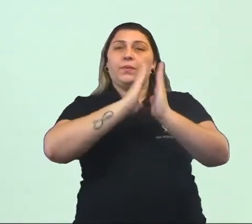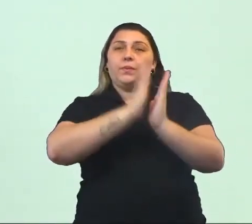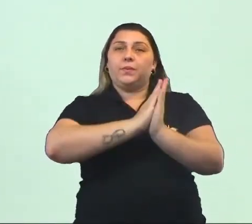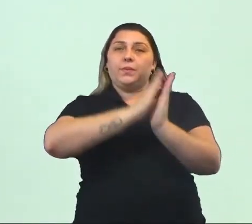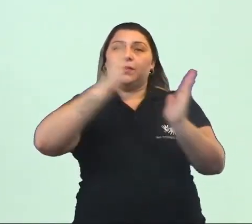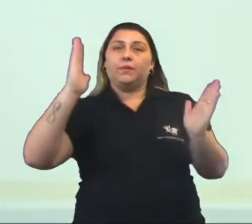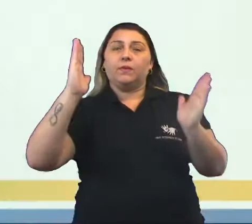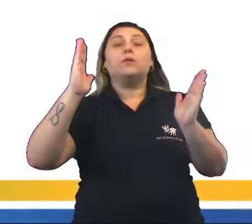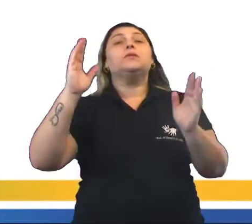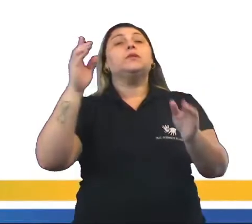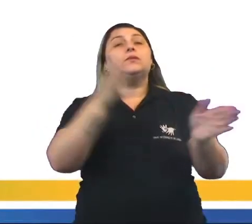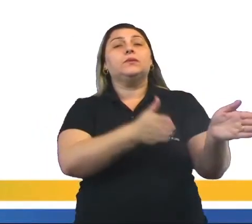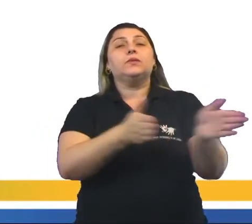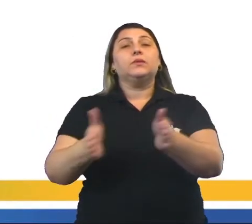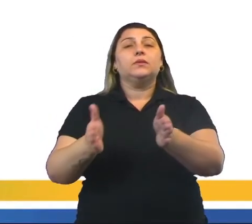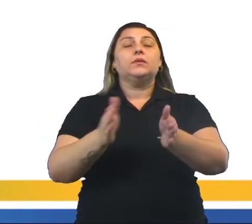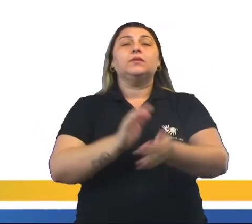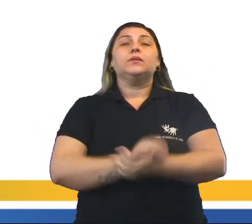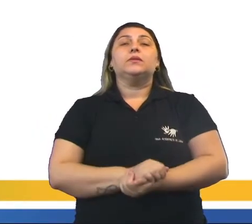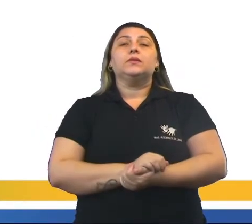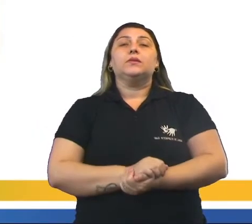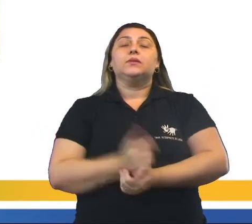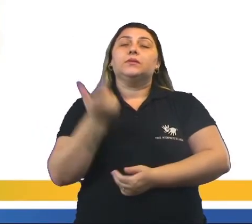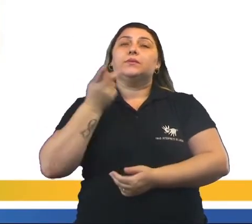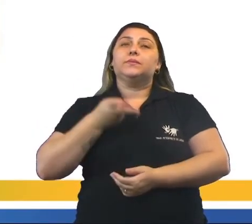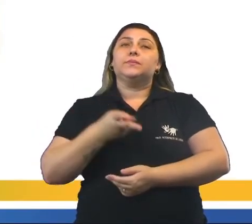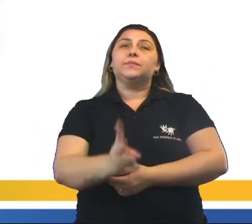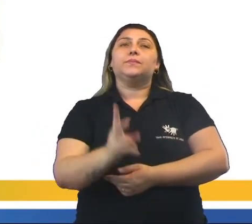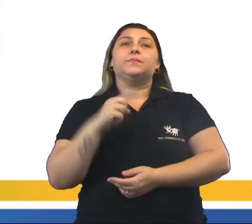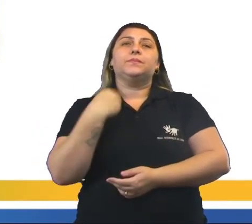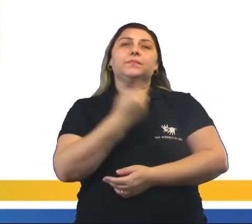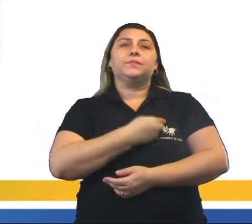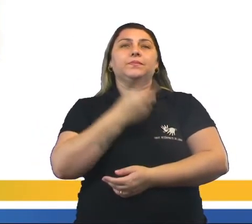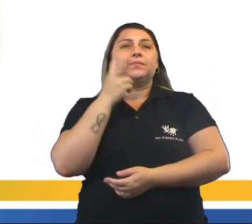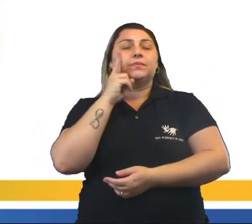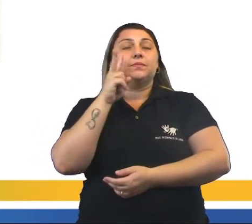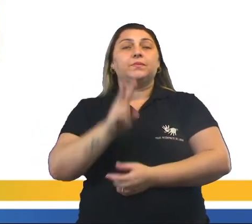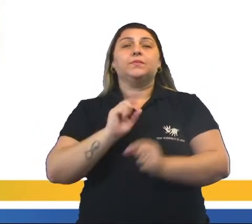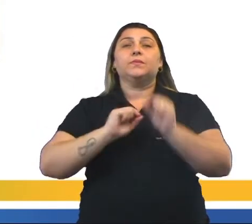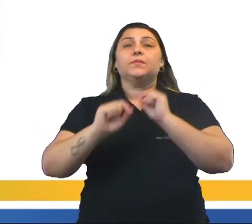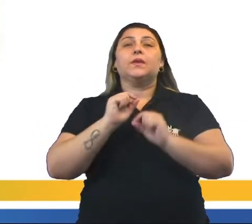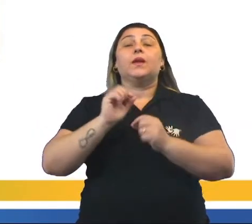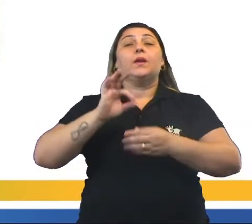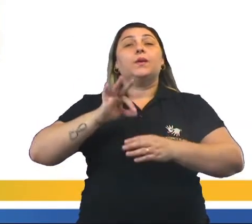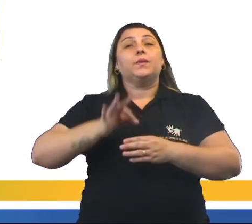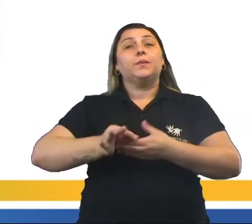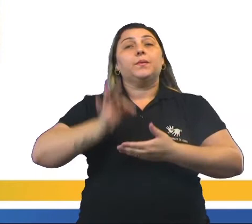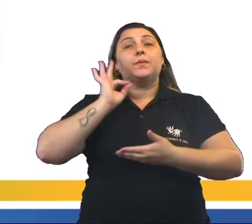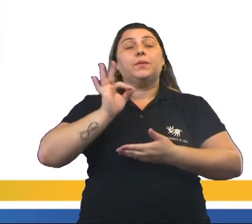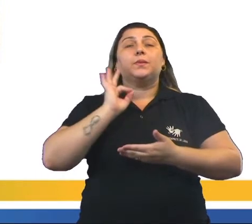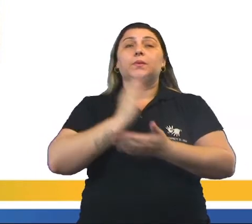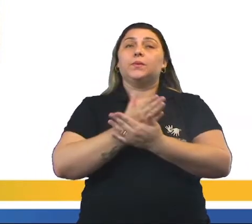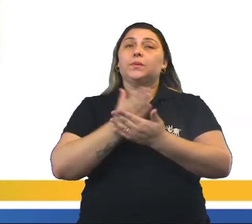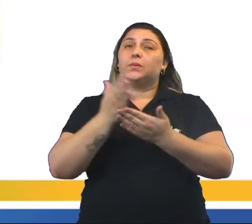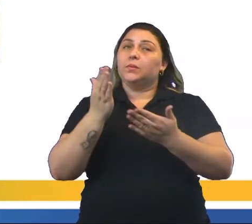período. Na continuação, nós vemos que a cafeicultura começou a se destacar no século